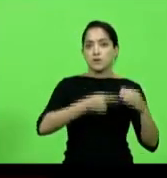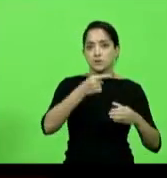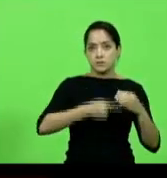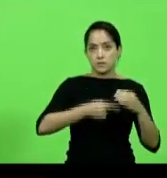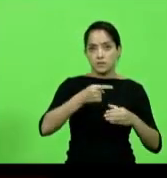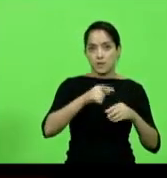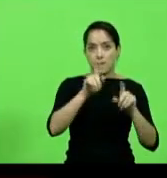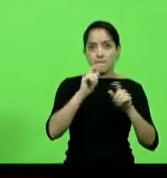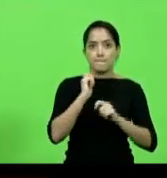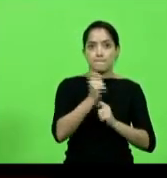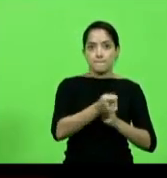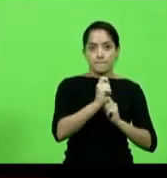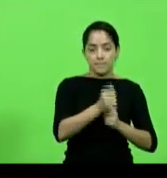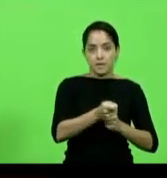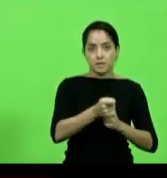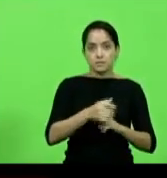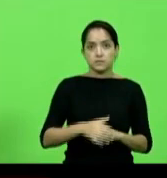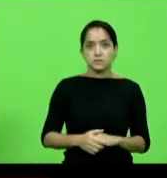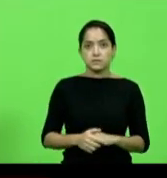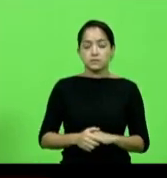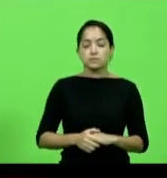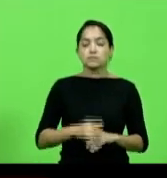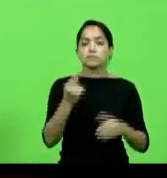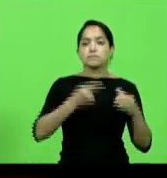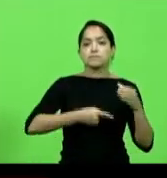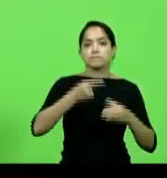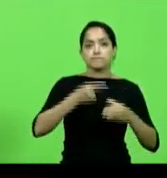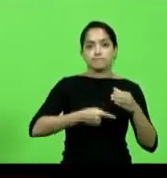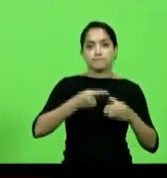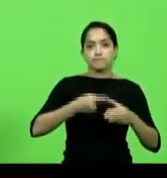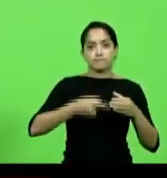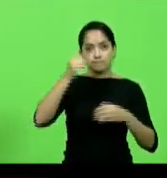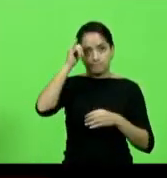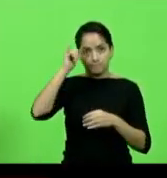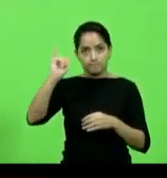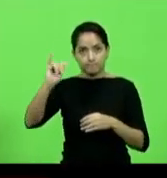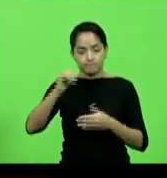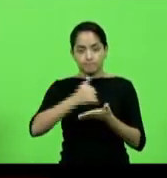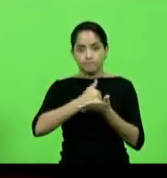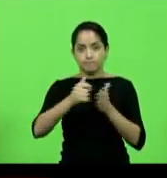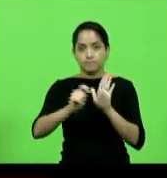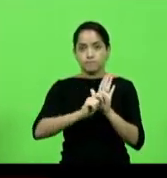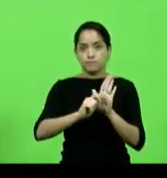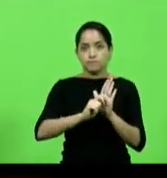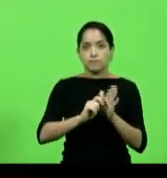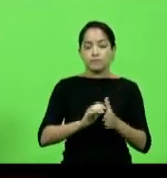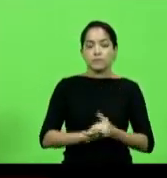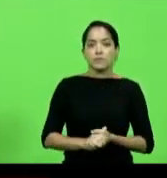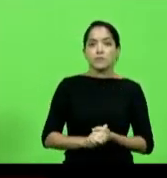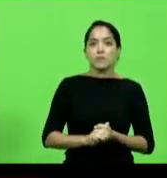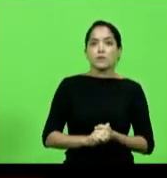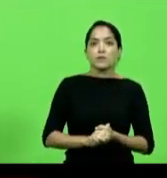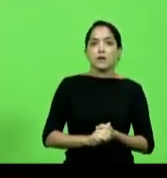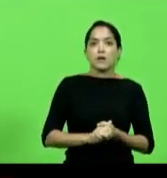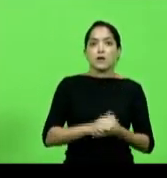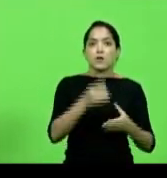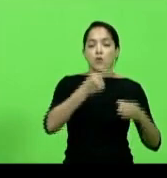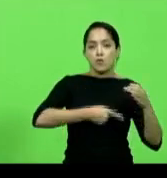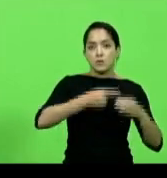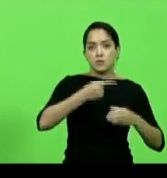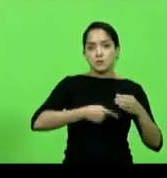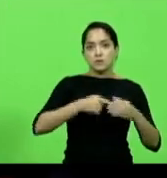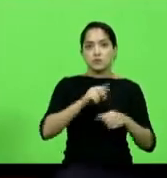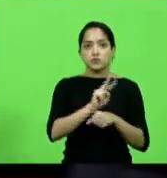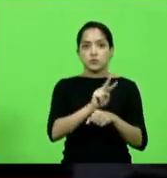Pesca e Aquicultura, Comissão de Prevenção de Combate às Drogas, Comissão de Proteção Civil,